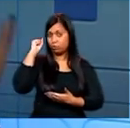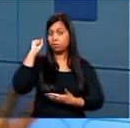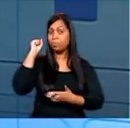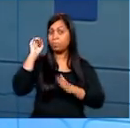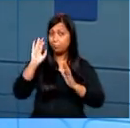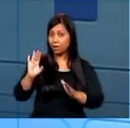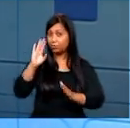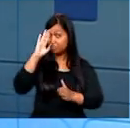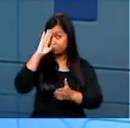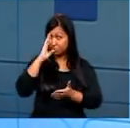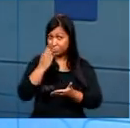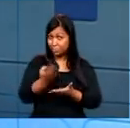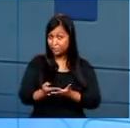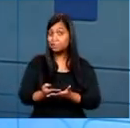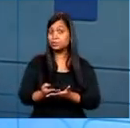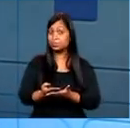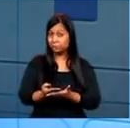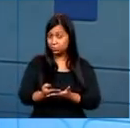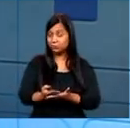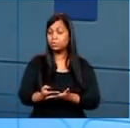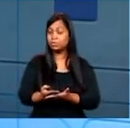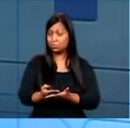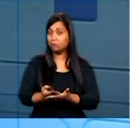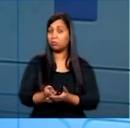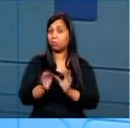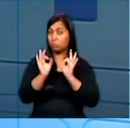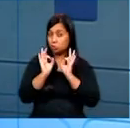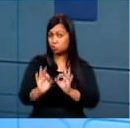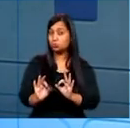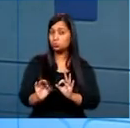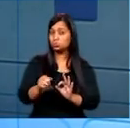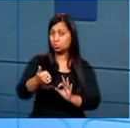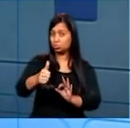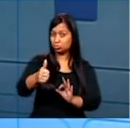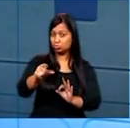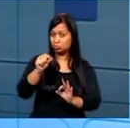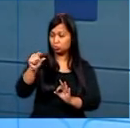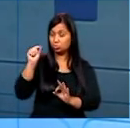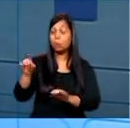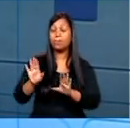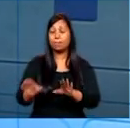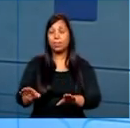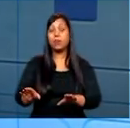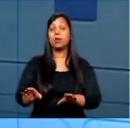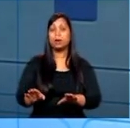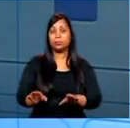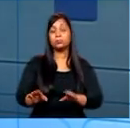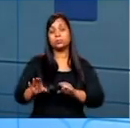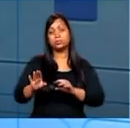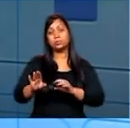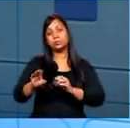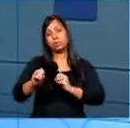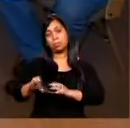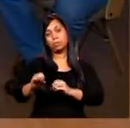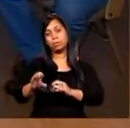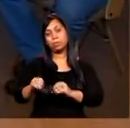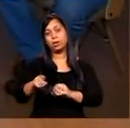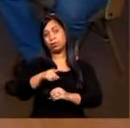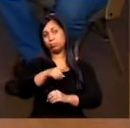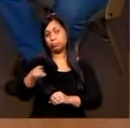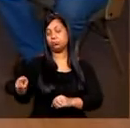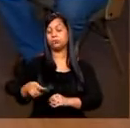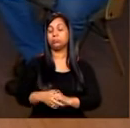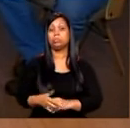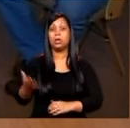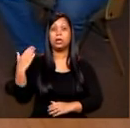a gente não acredita nele como ferramenta justa de seleção. Mas a gente tem que preparar os alunos para isso. Já houve uma mudança, né? Porque